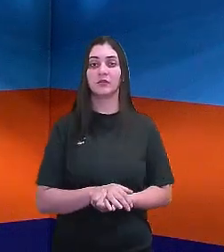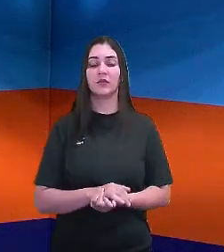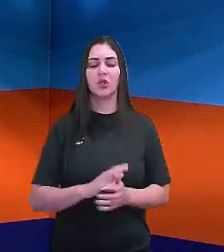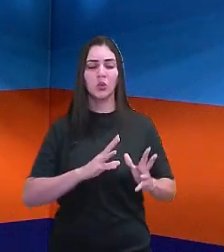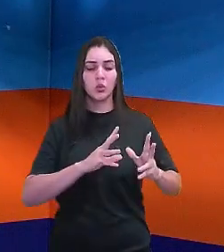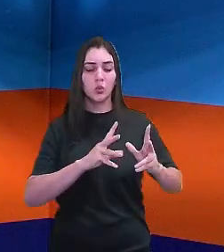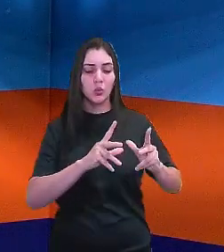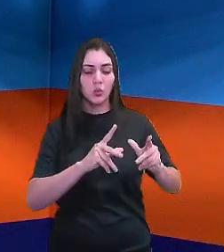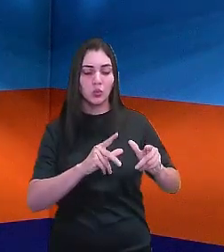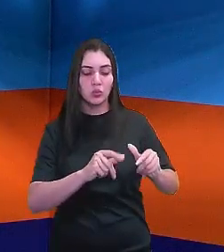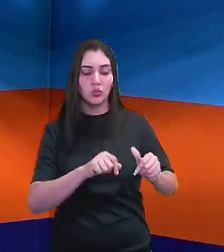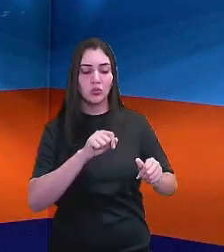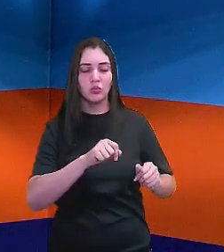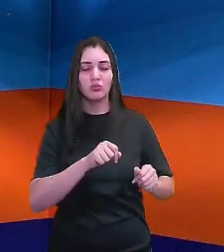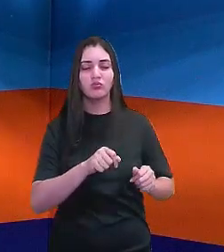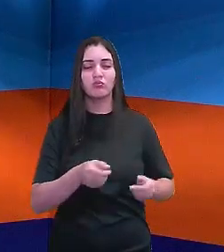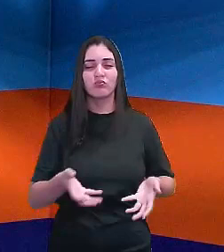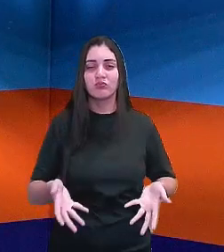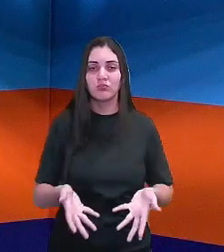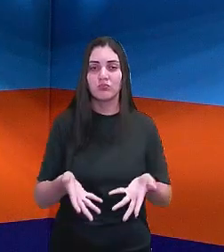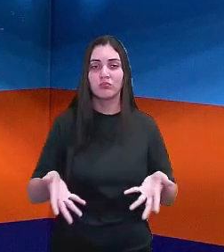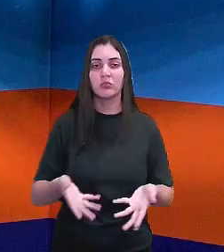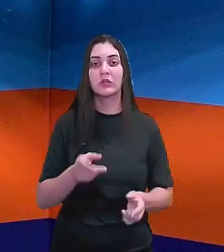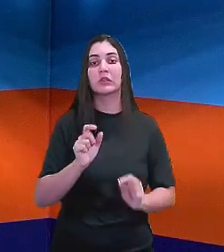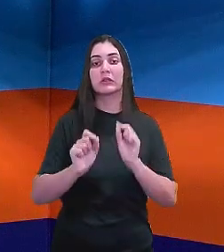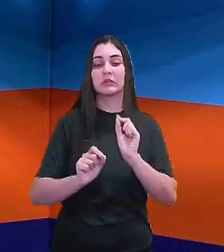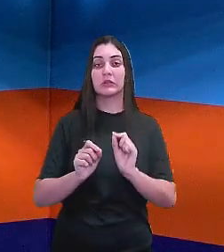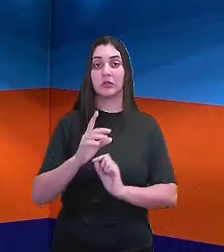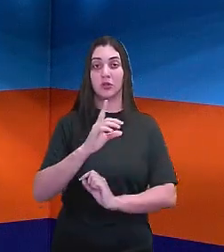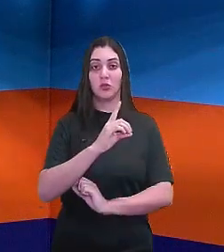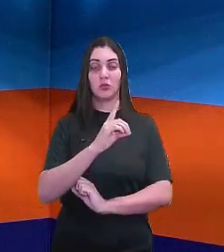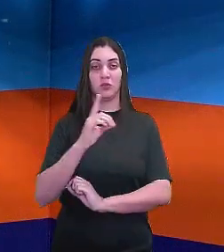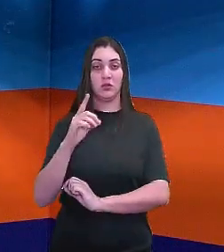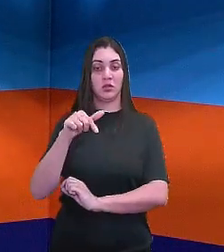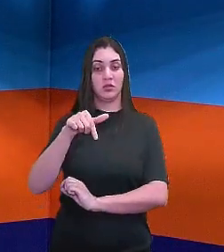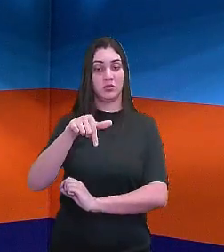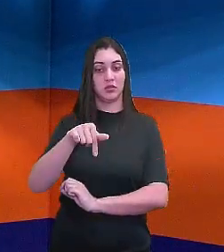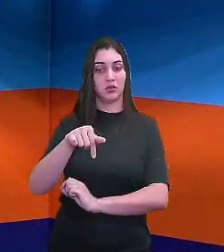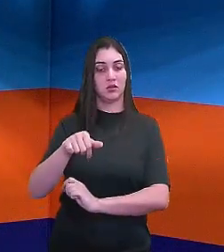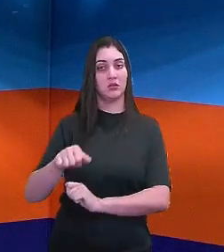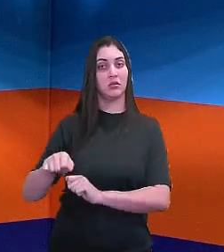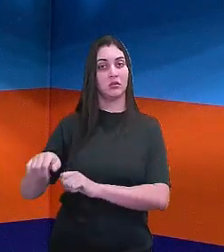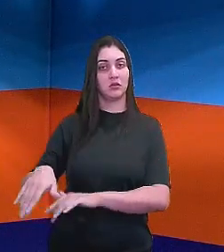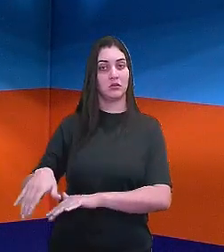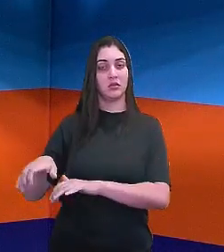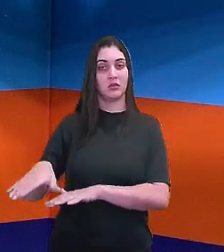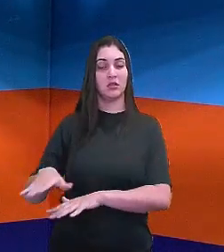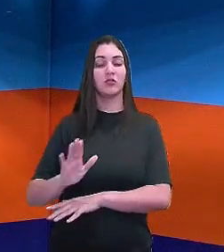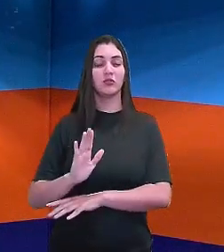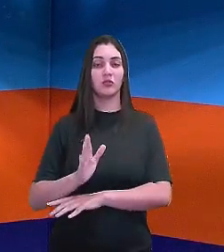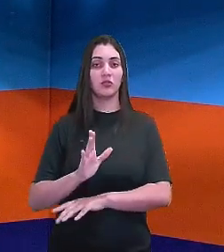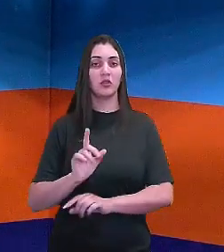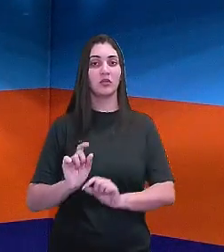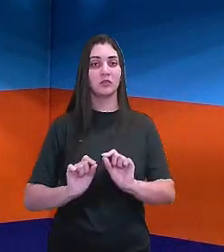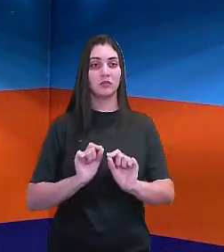tudo isso vai contribuir para que no dia 7 de setembro, já